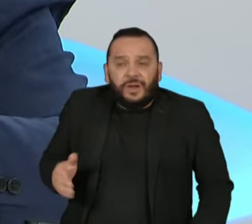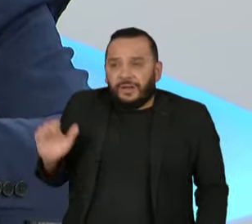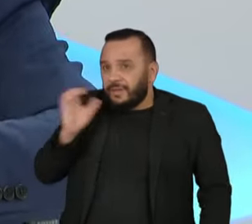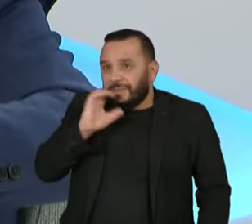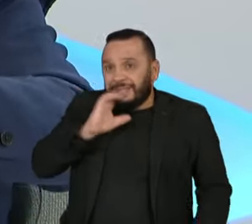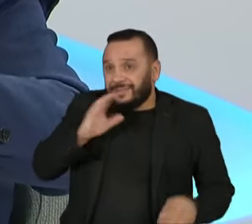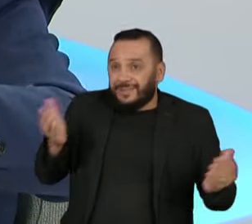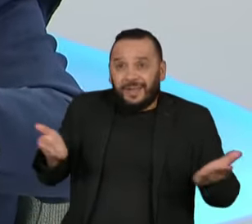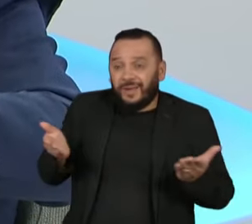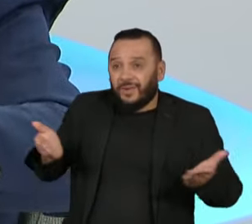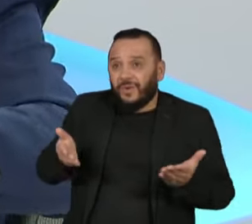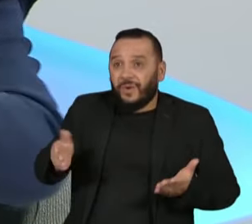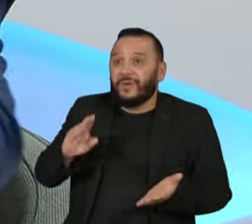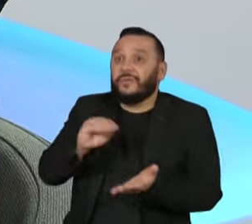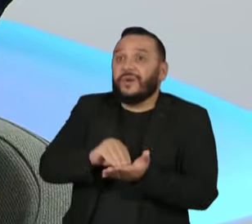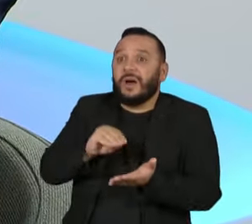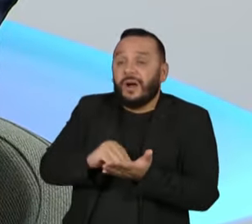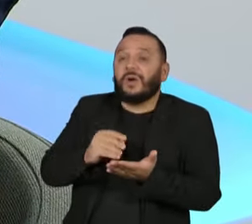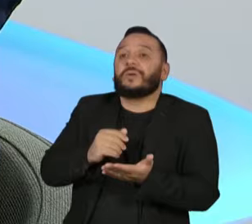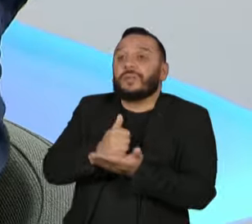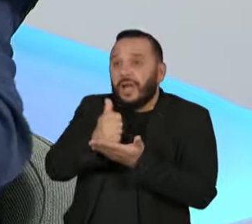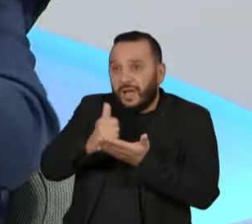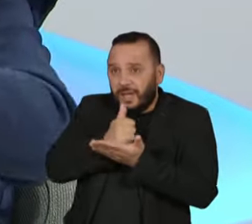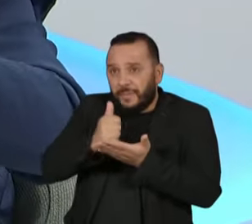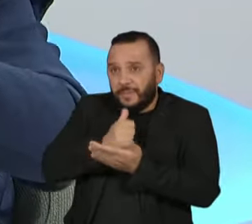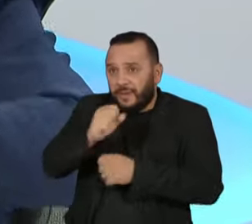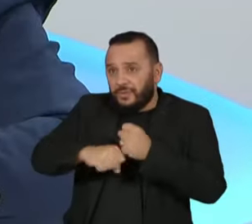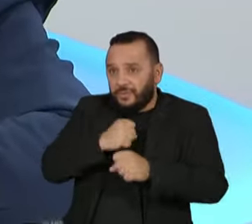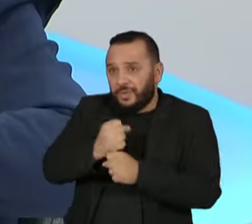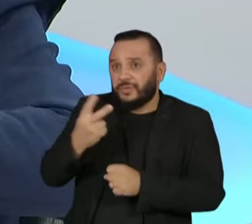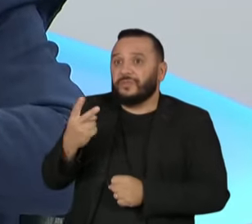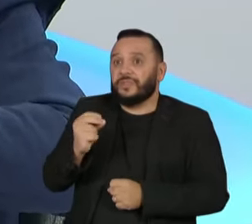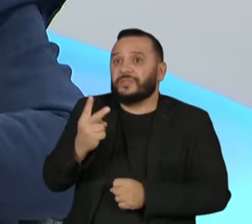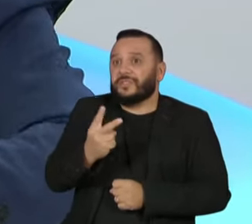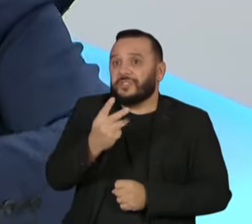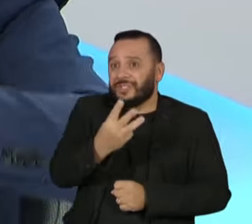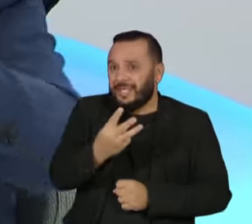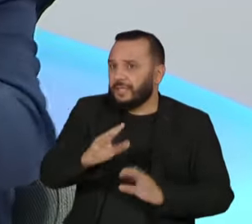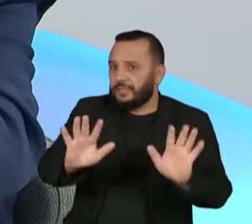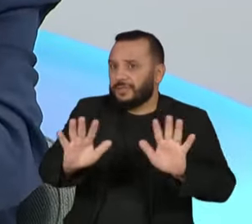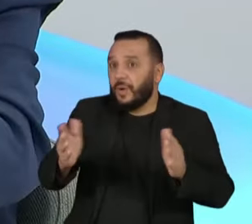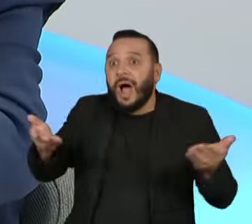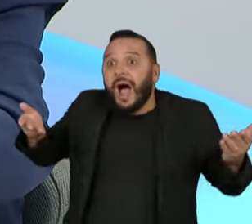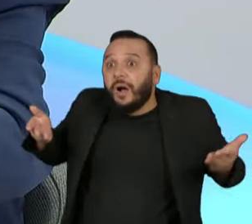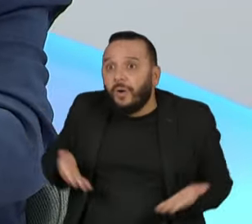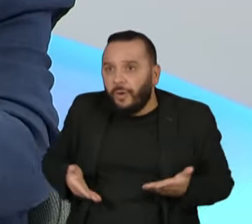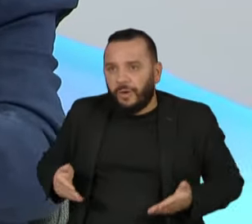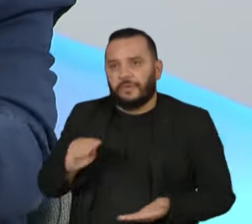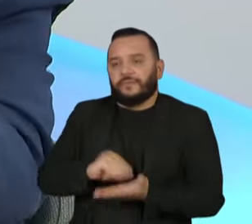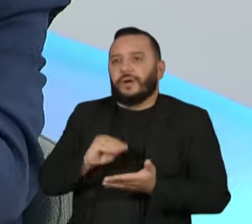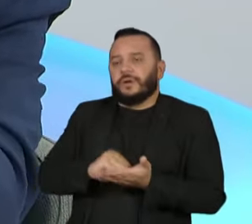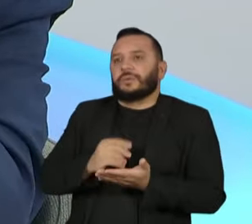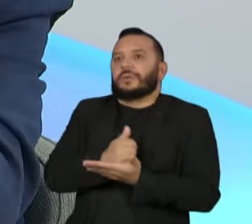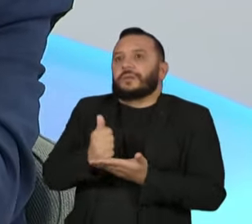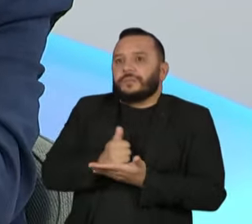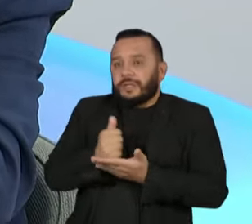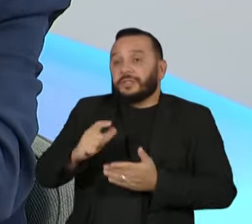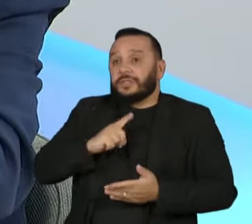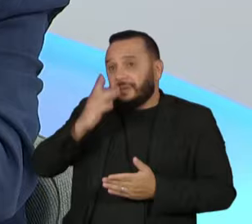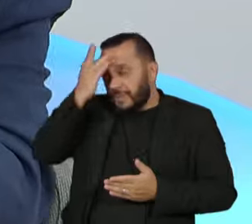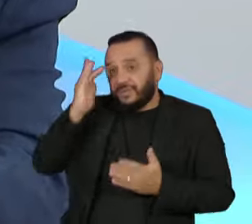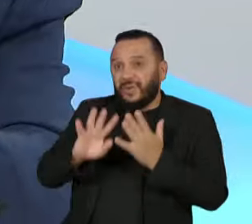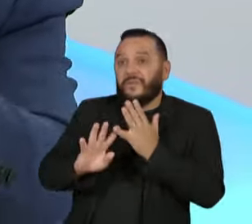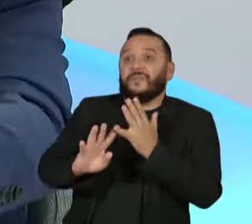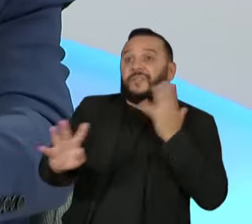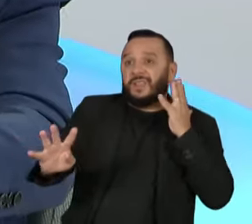Eu estou dizendo que está faltando remédio, não é em 2023, está faltando remédio agora. Nós temos uma crise de fila de pessoas